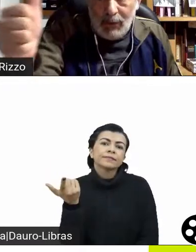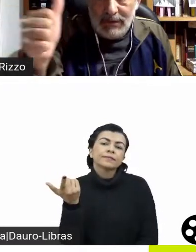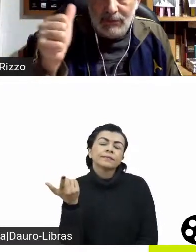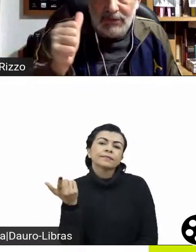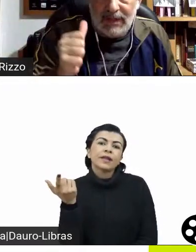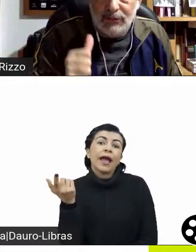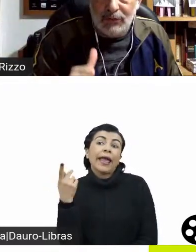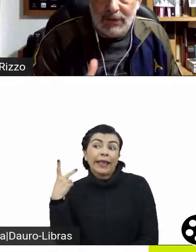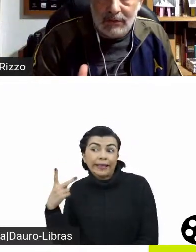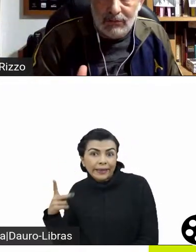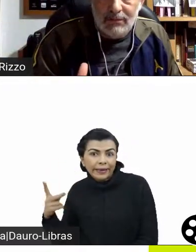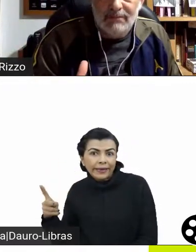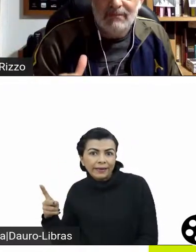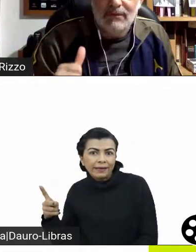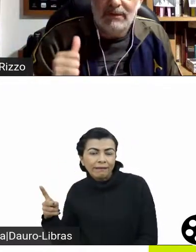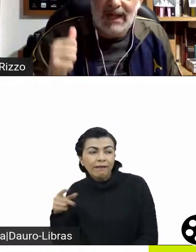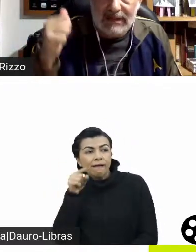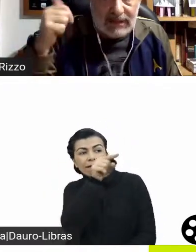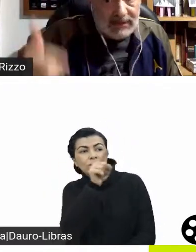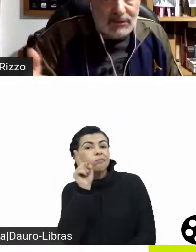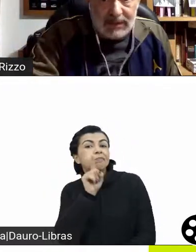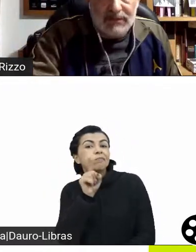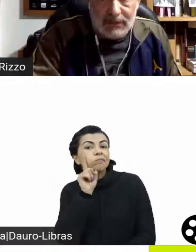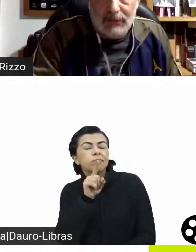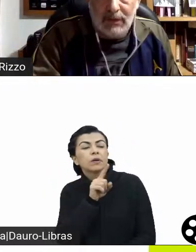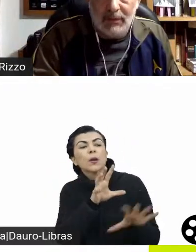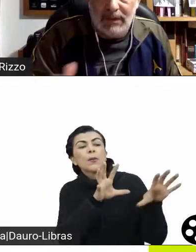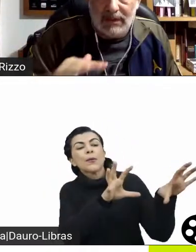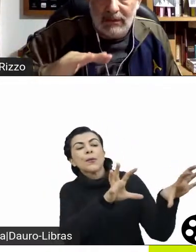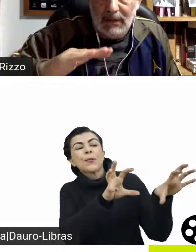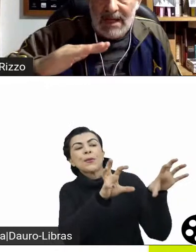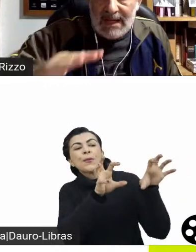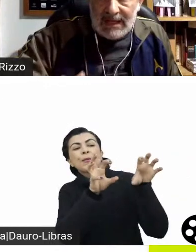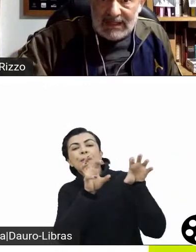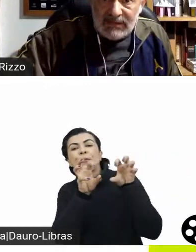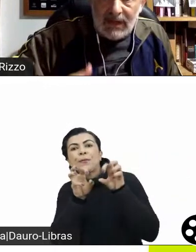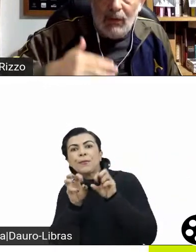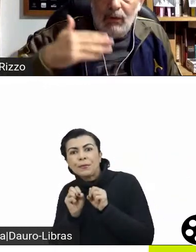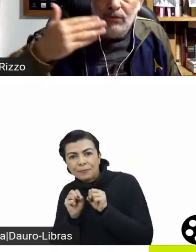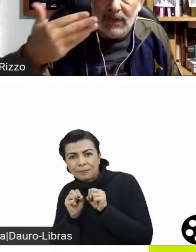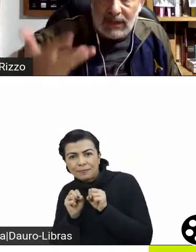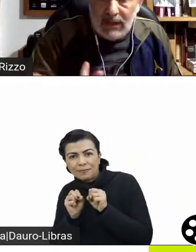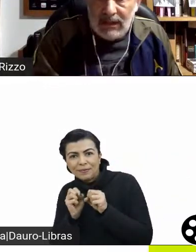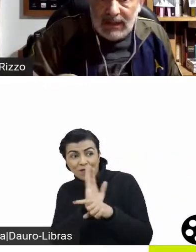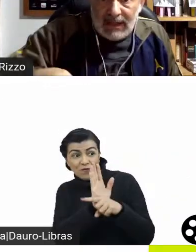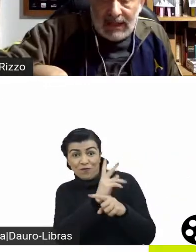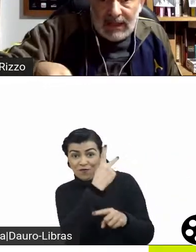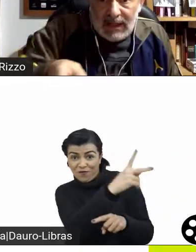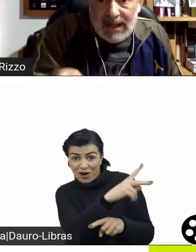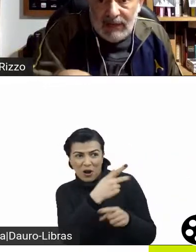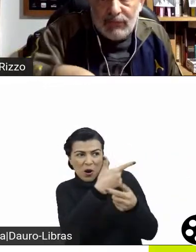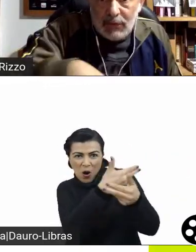vem uma onda dos Estados Unidos, da grande tradição do sinal americano, essa onda